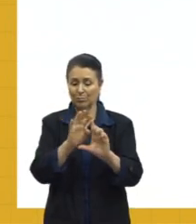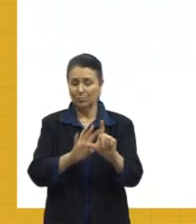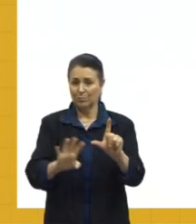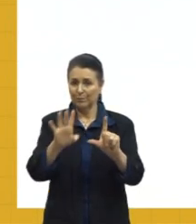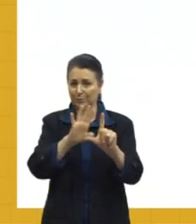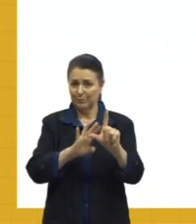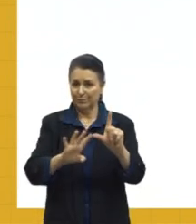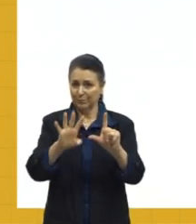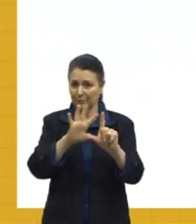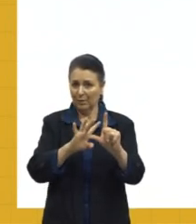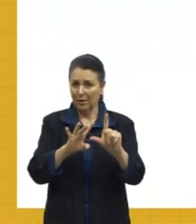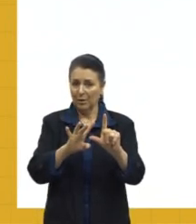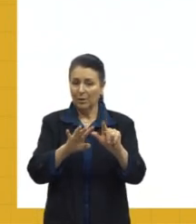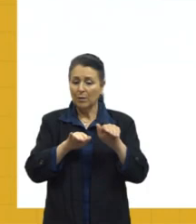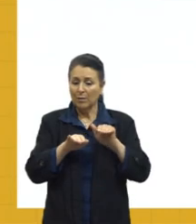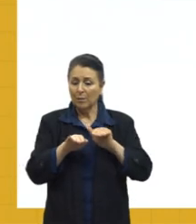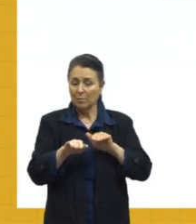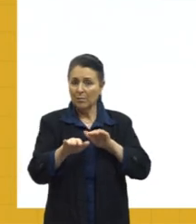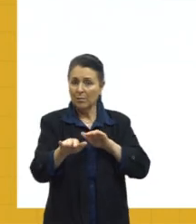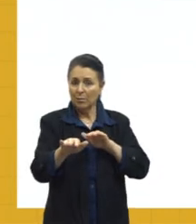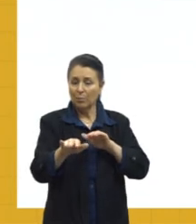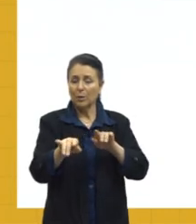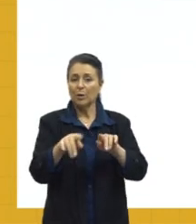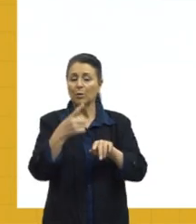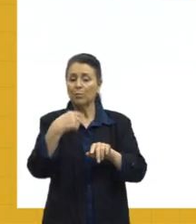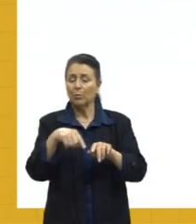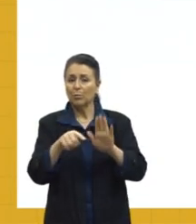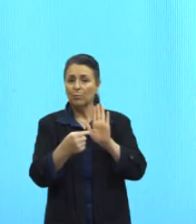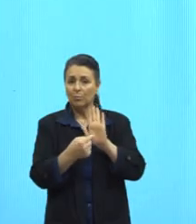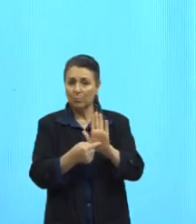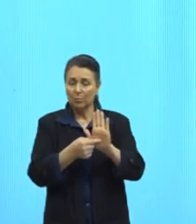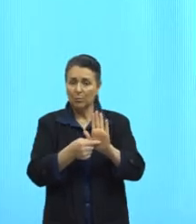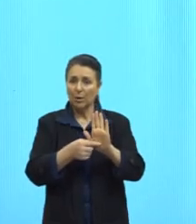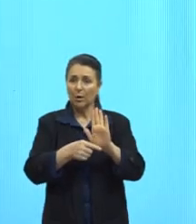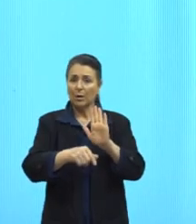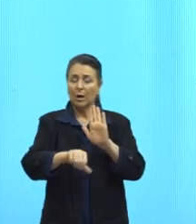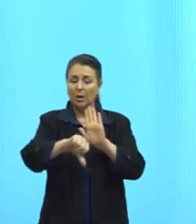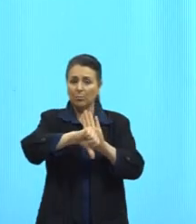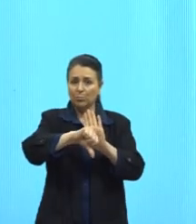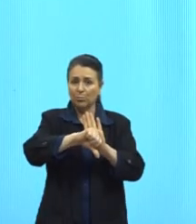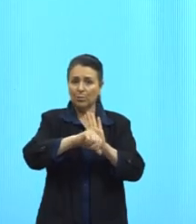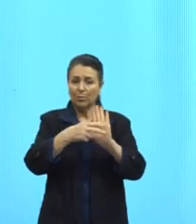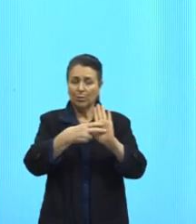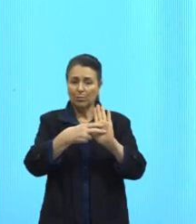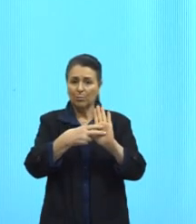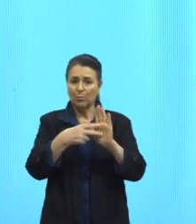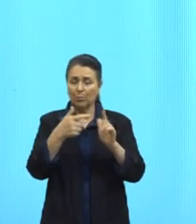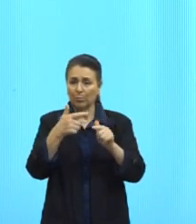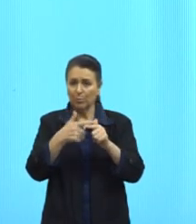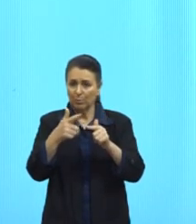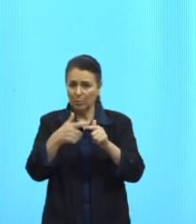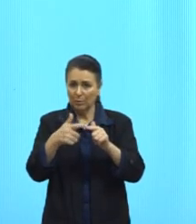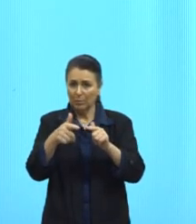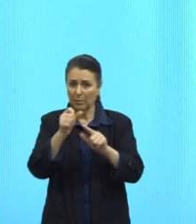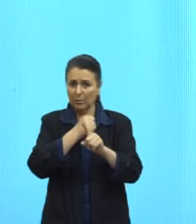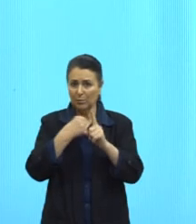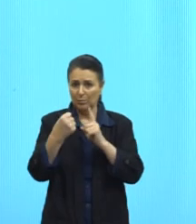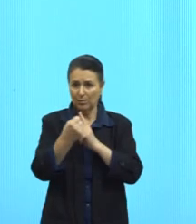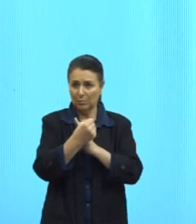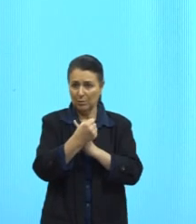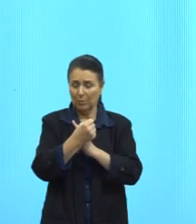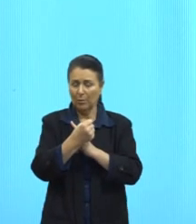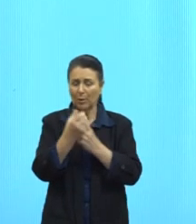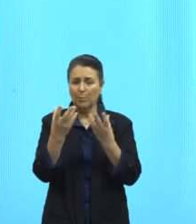sobre as manifestações e o outro sobre a crise do Chile, pra te entender, tu tem que ir atrás, tem que ler. Atualidades é muita